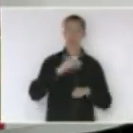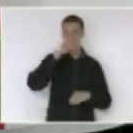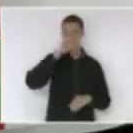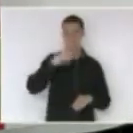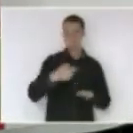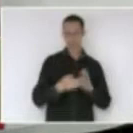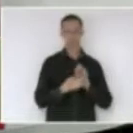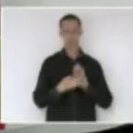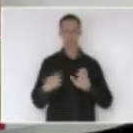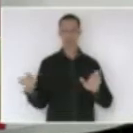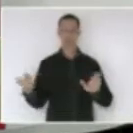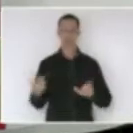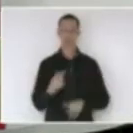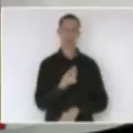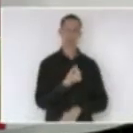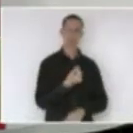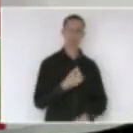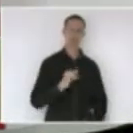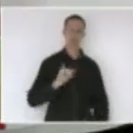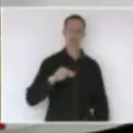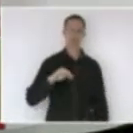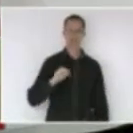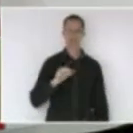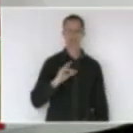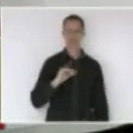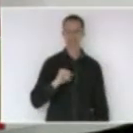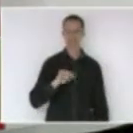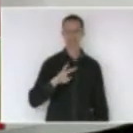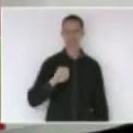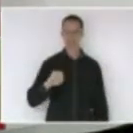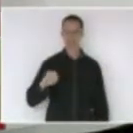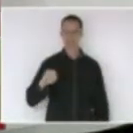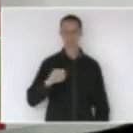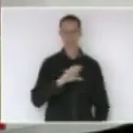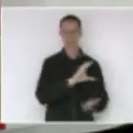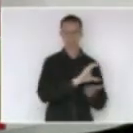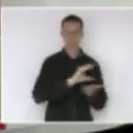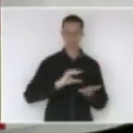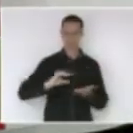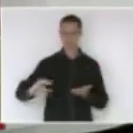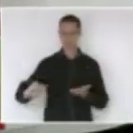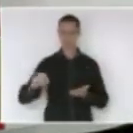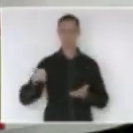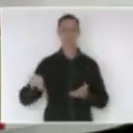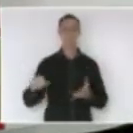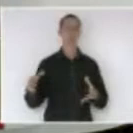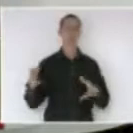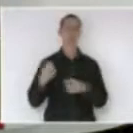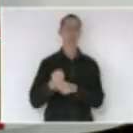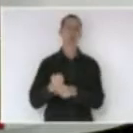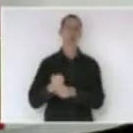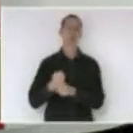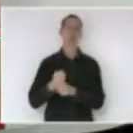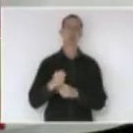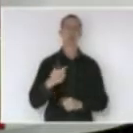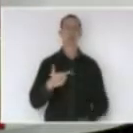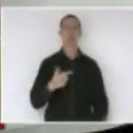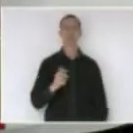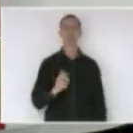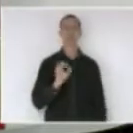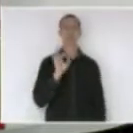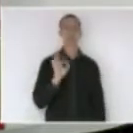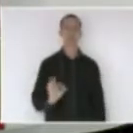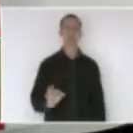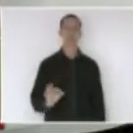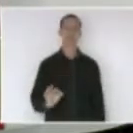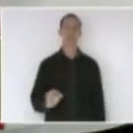inativos para completar os 25%. O governo continua fazendo isso todo ano, tanto é que nos últimos